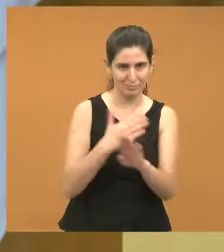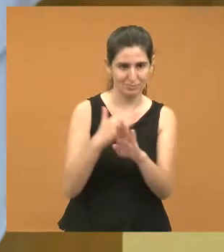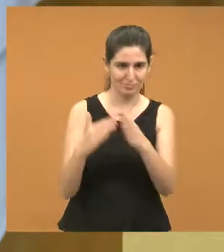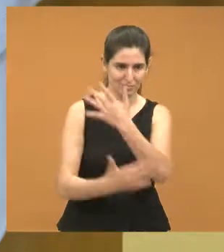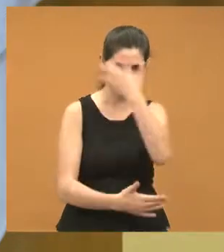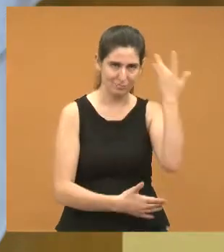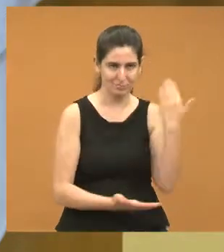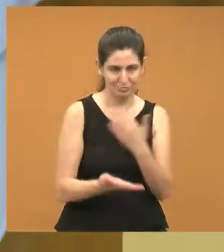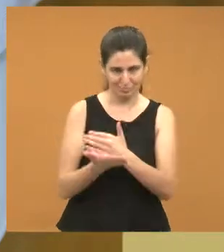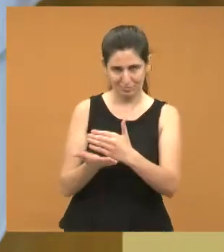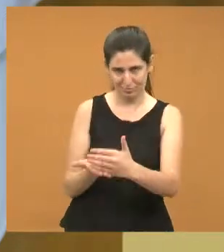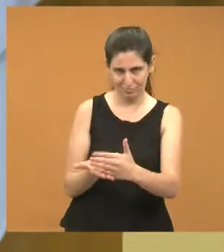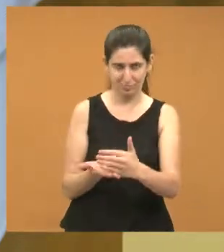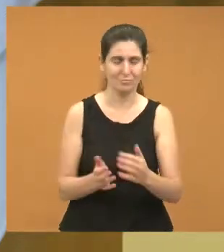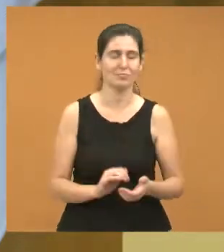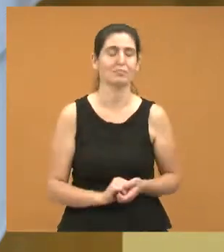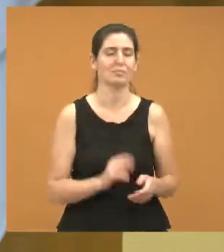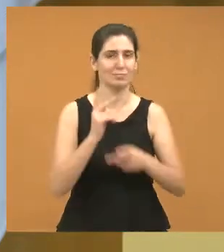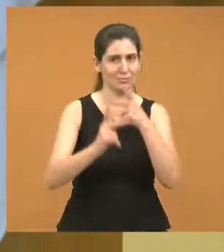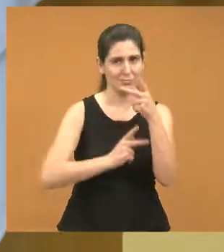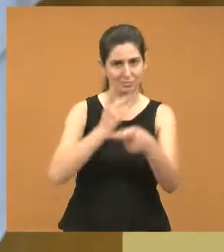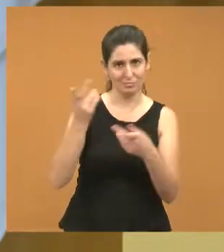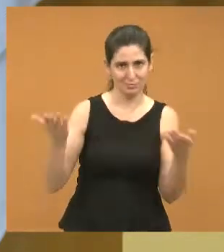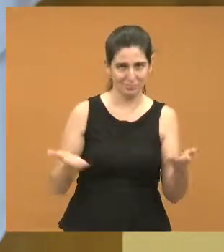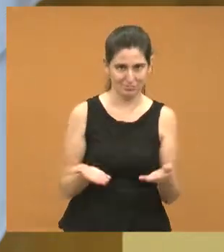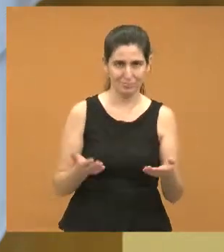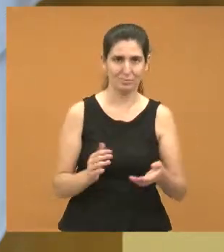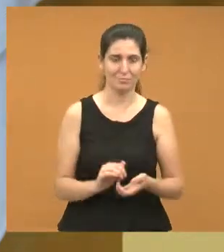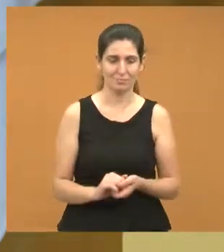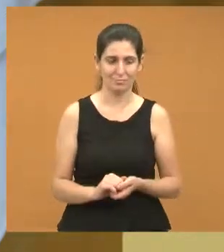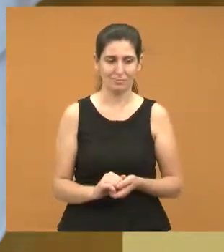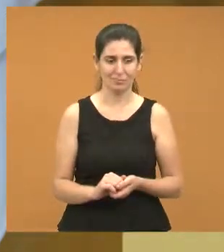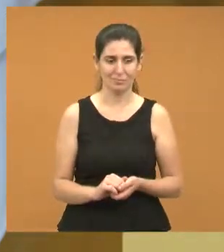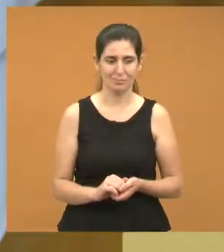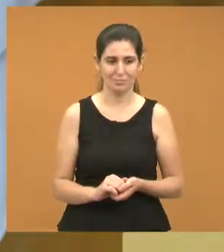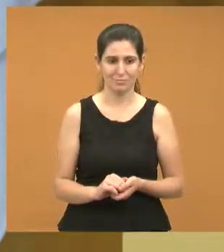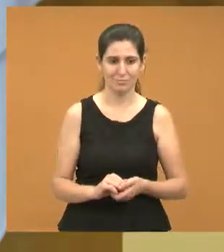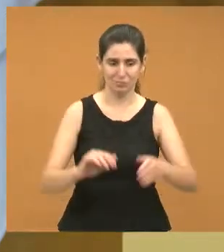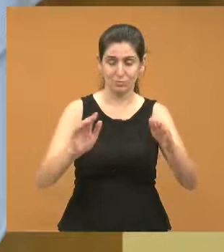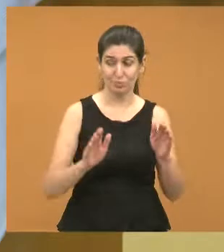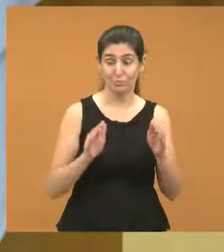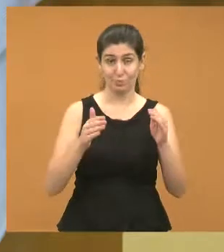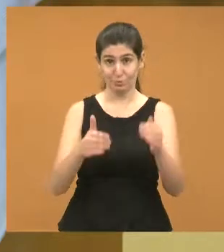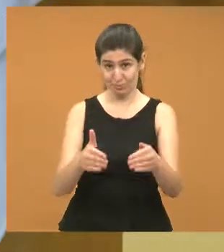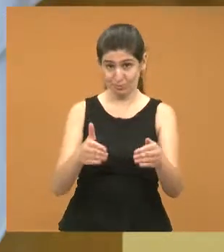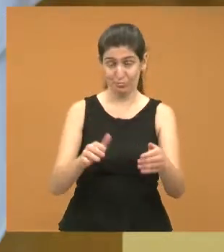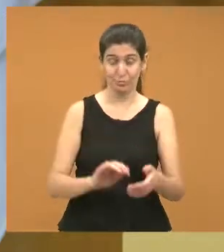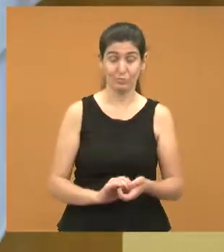gostaria de começar a minha fala de hoje falando sobre uma